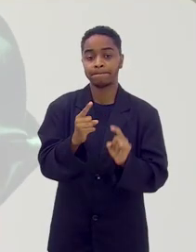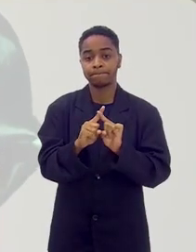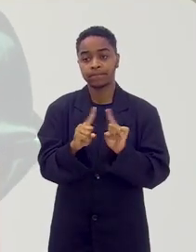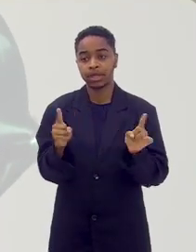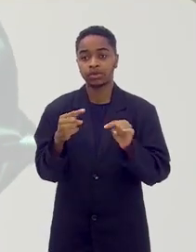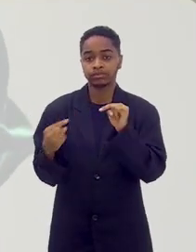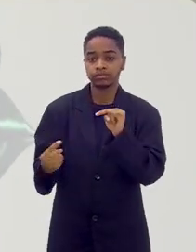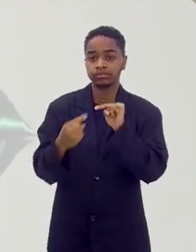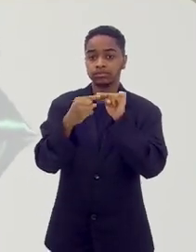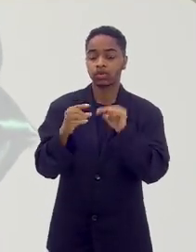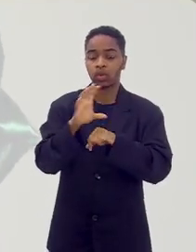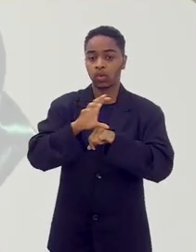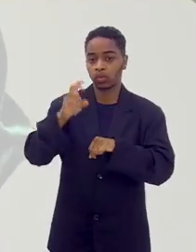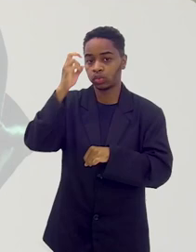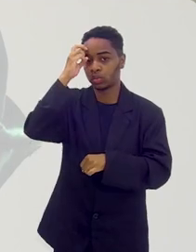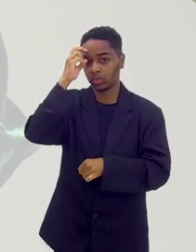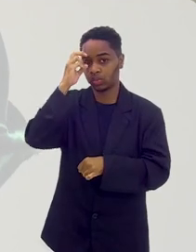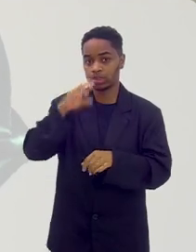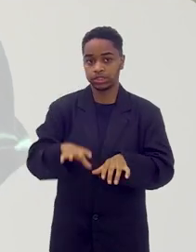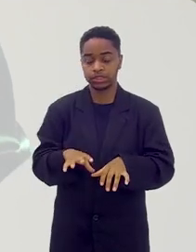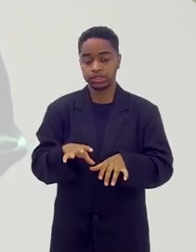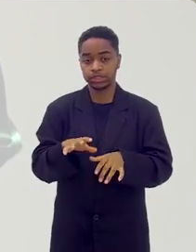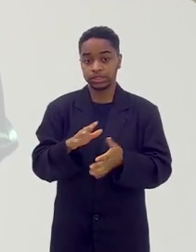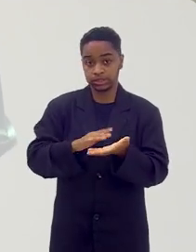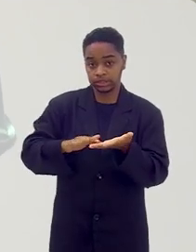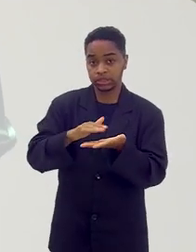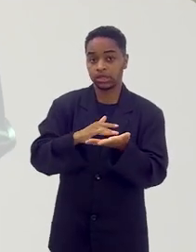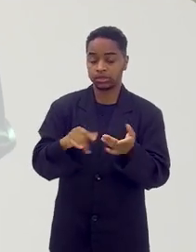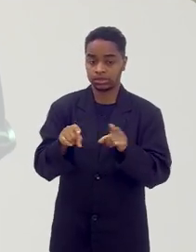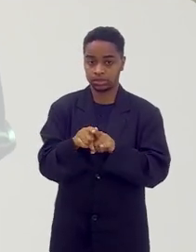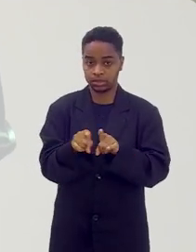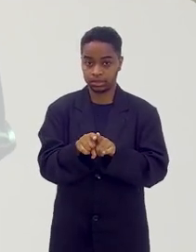mas que tem a ver com a cultura cigana, né?